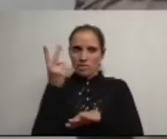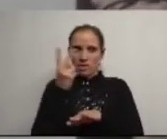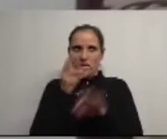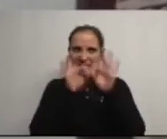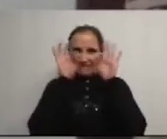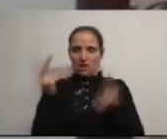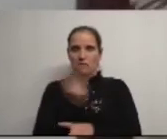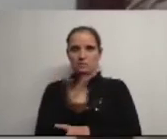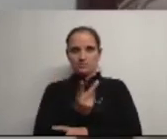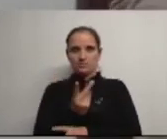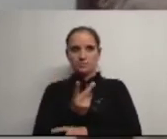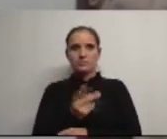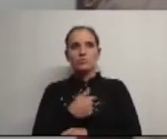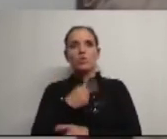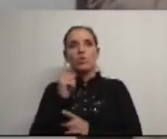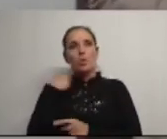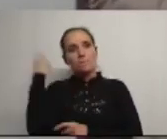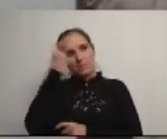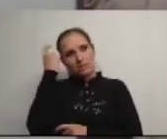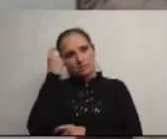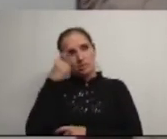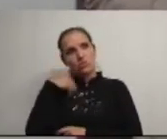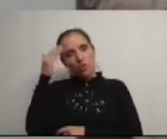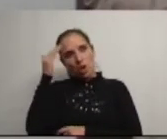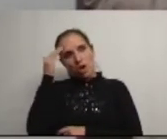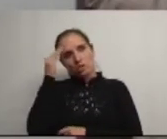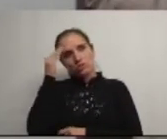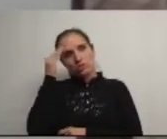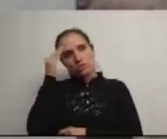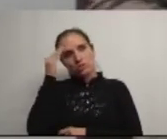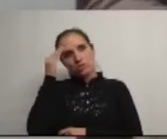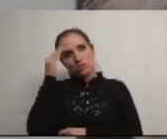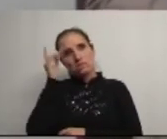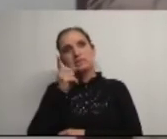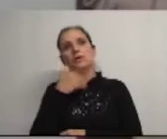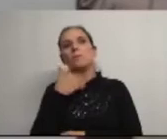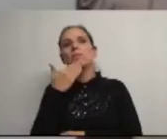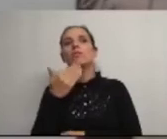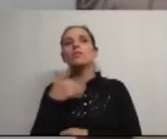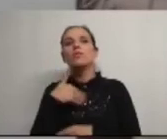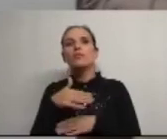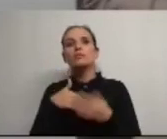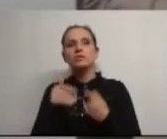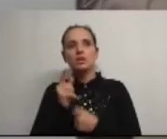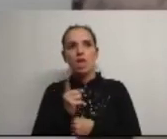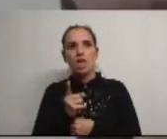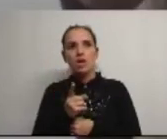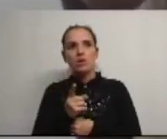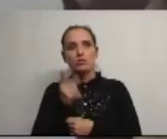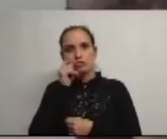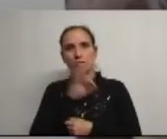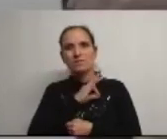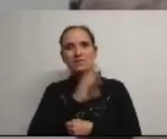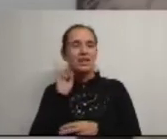partes iguais aquilo que eu penso e aquilo que eu acho e era esse pedido que fazia era que o Sr.